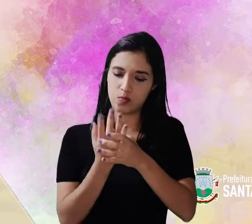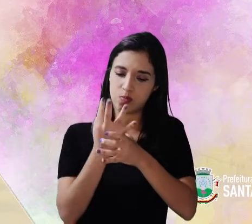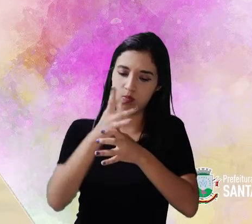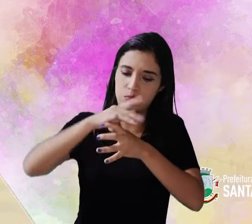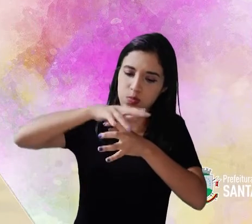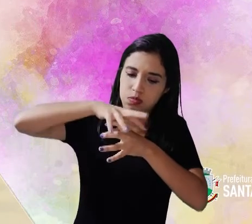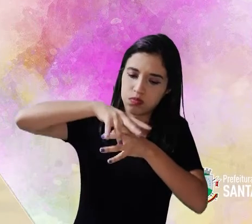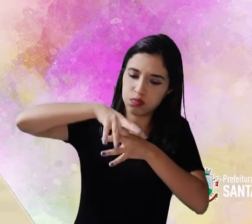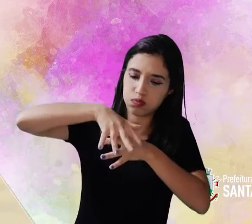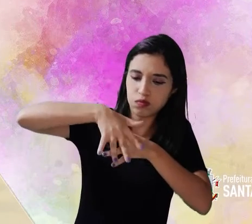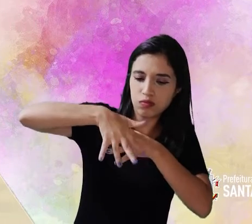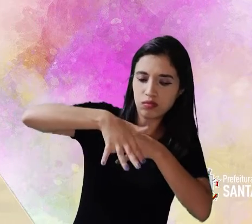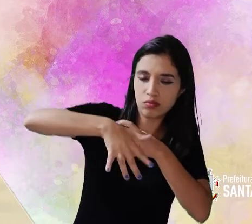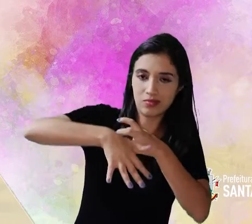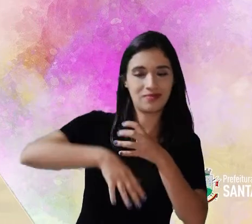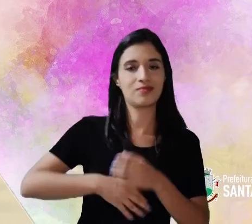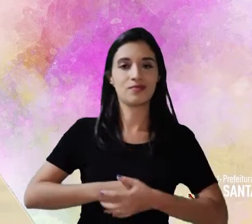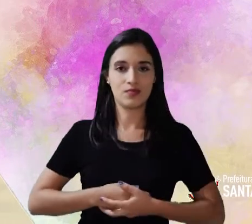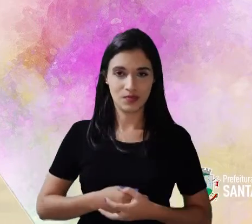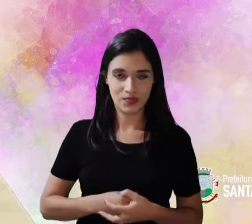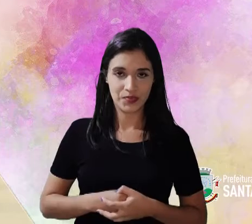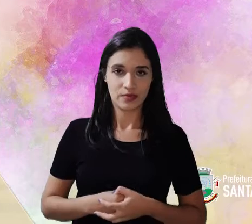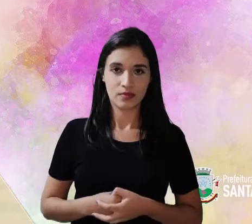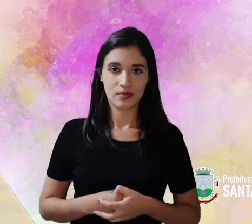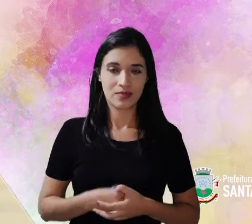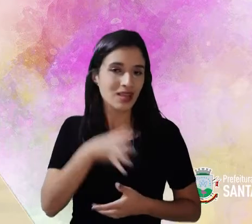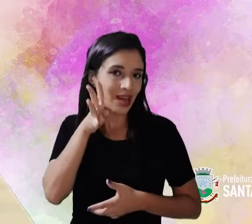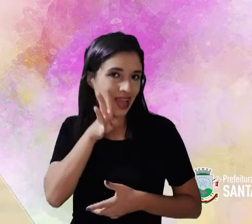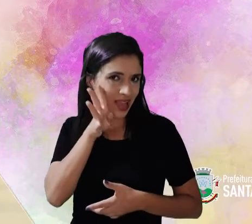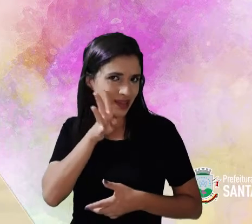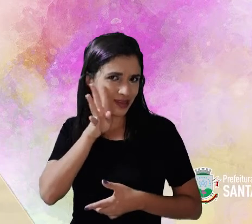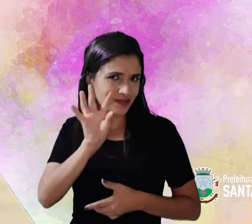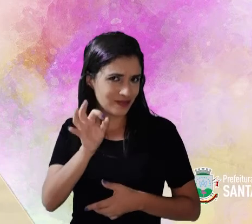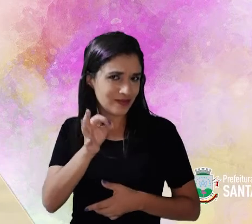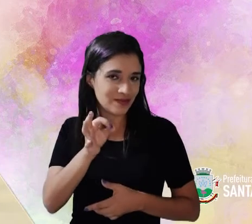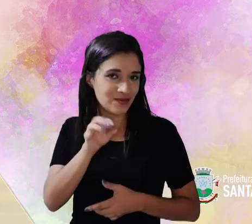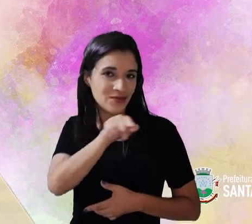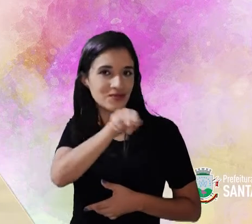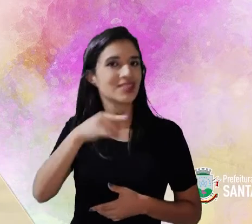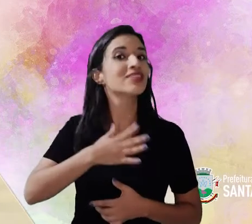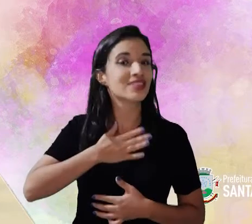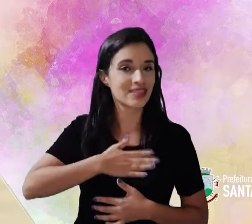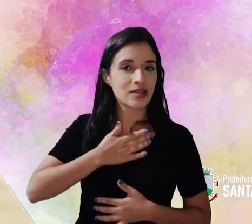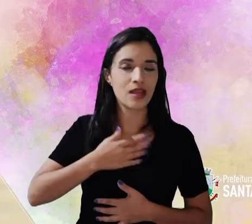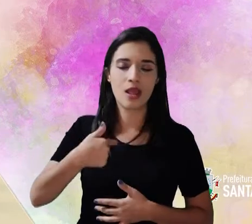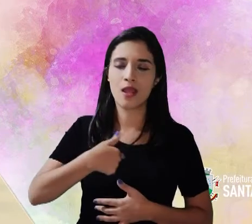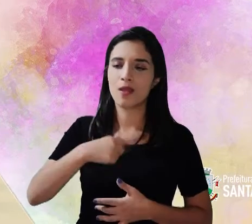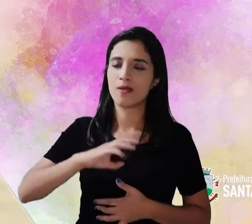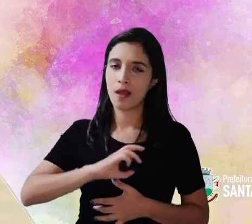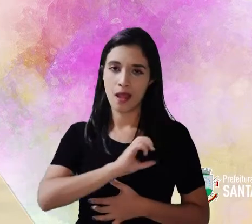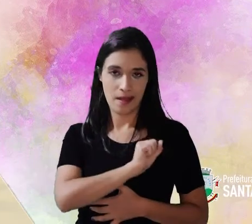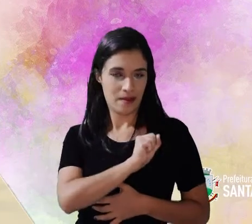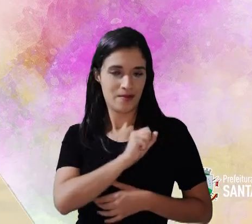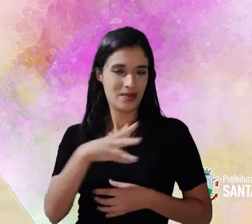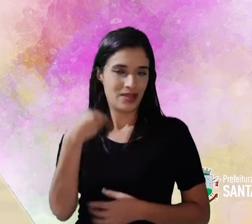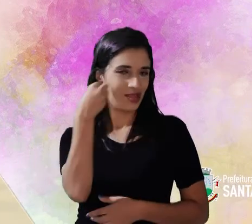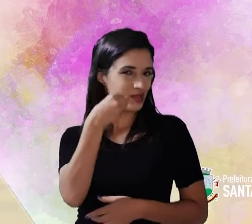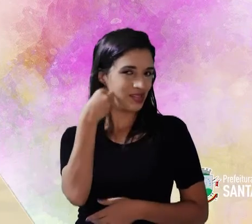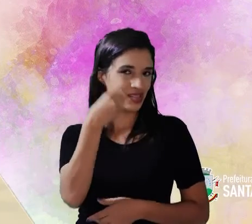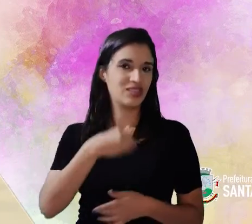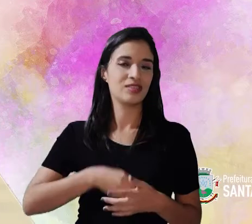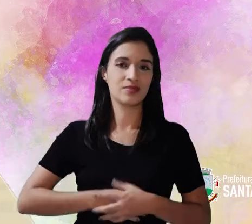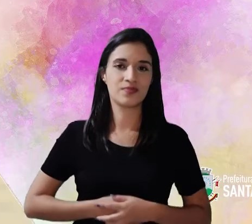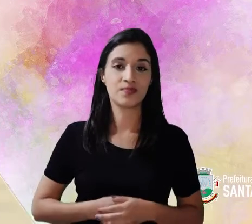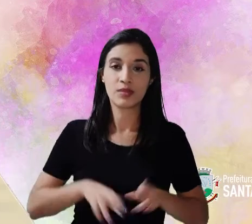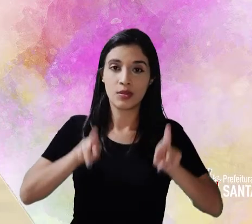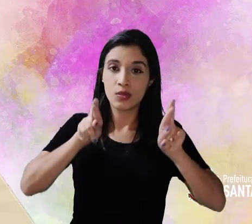produzir esta espuma que sai do copo. legal, galerinha? Vocês gostaram? Eu adorei